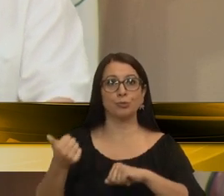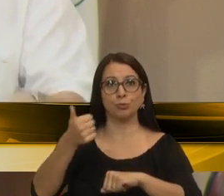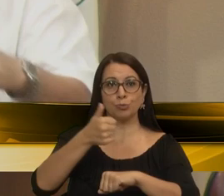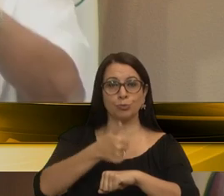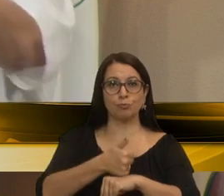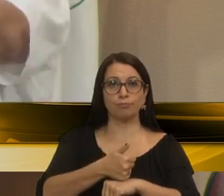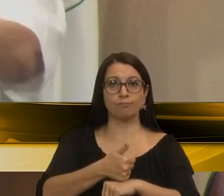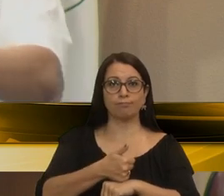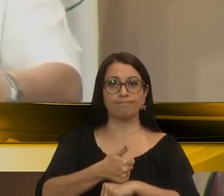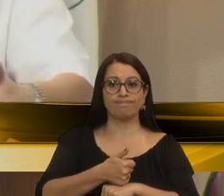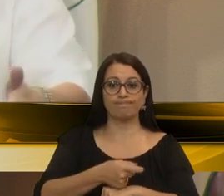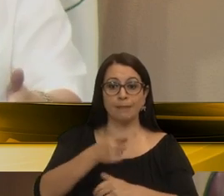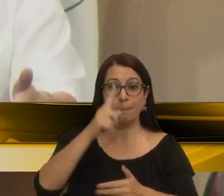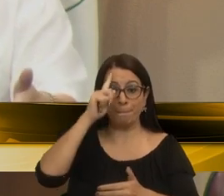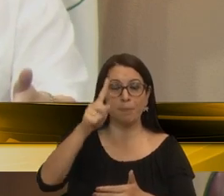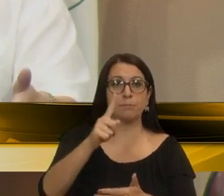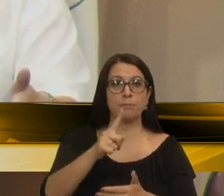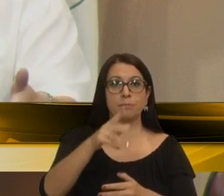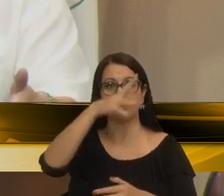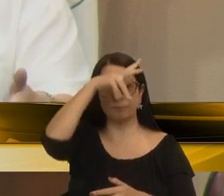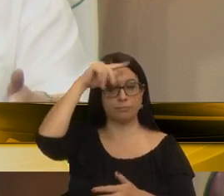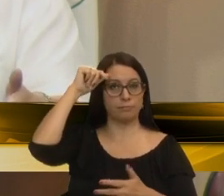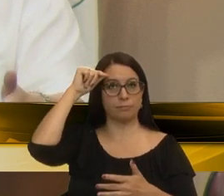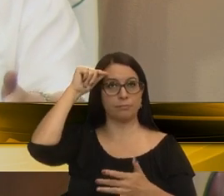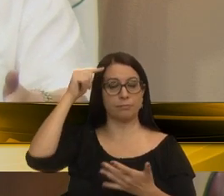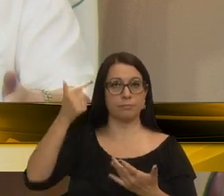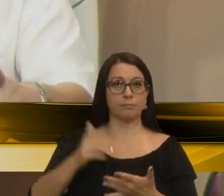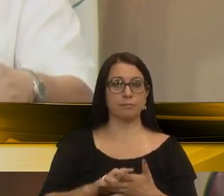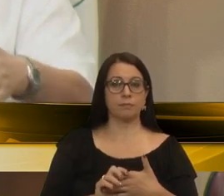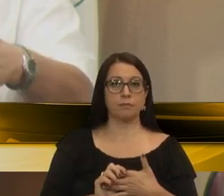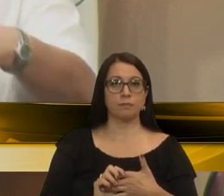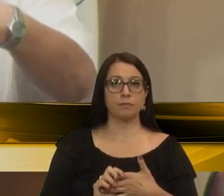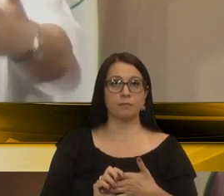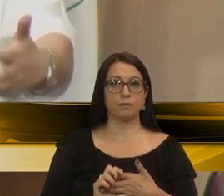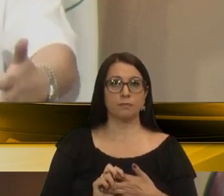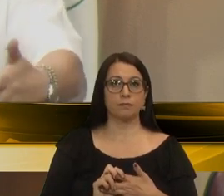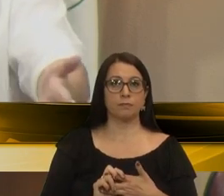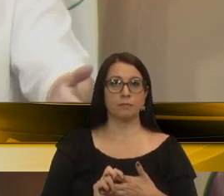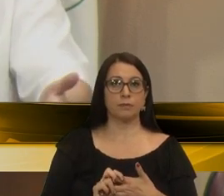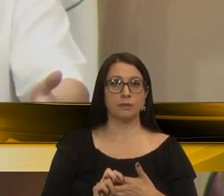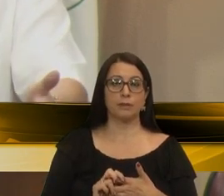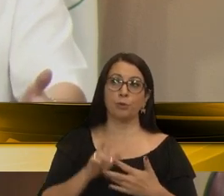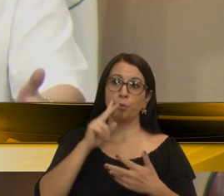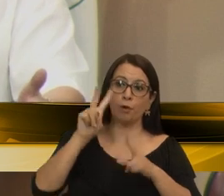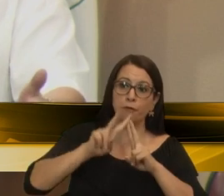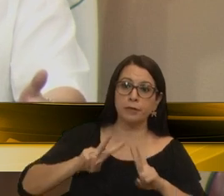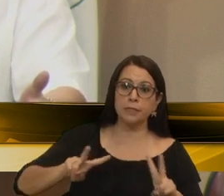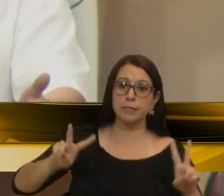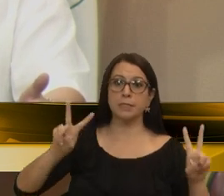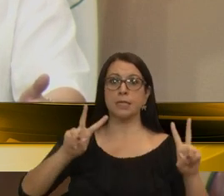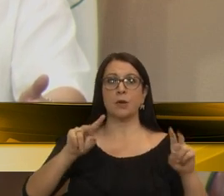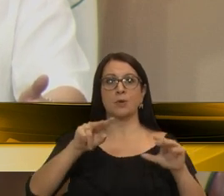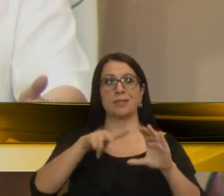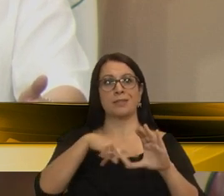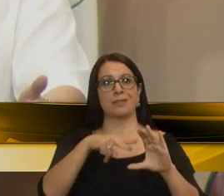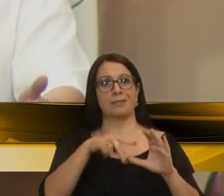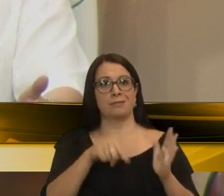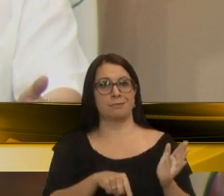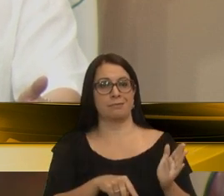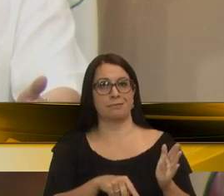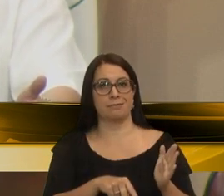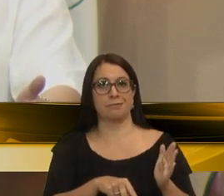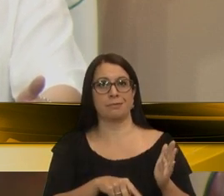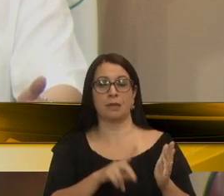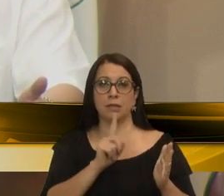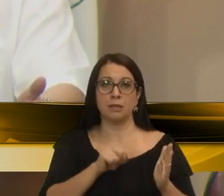impondo ao Executivo a visão do Poder Legislativo. Eu acho que